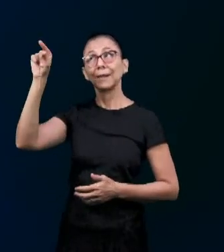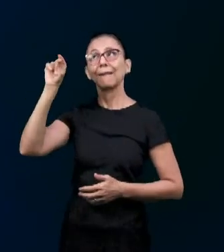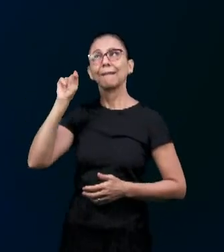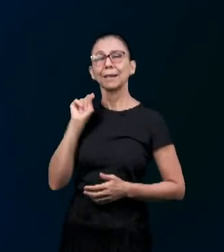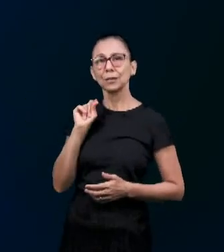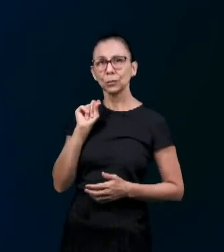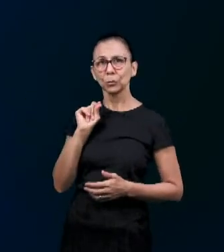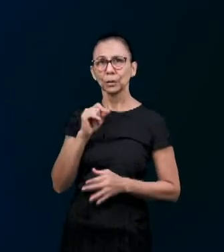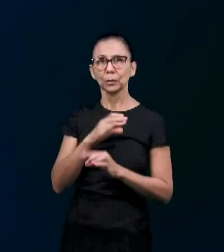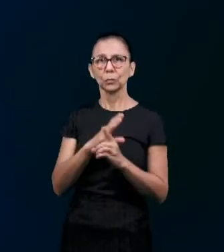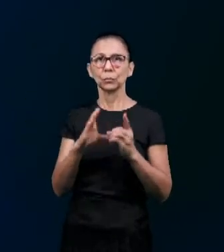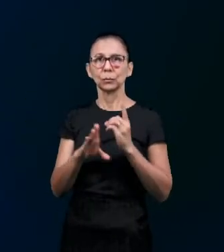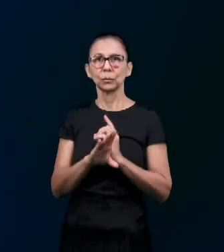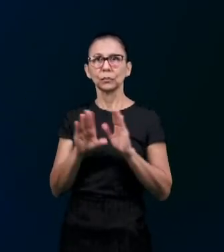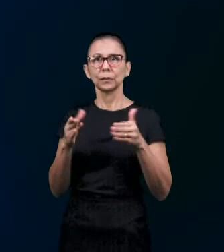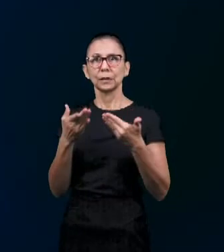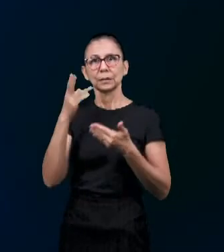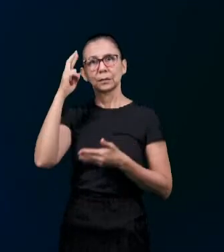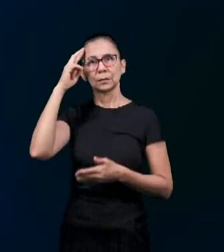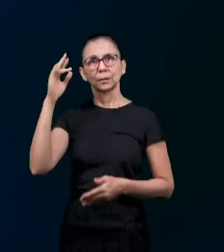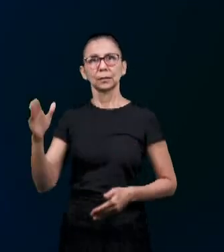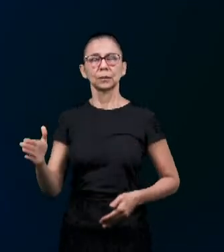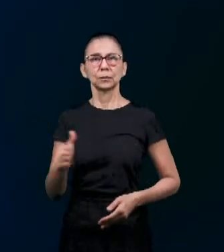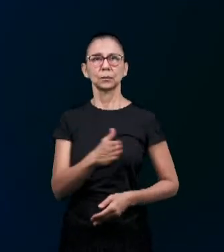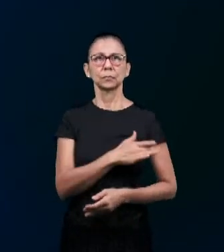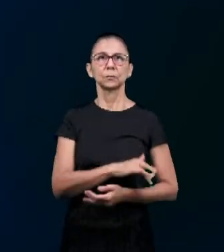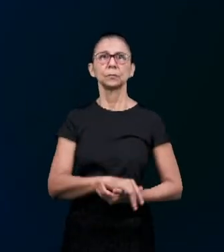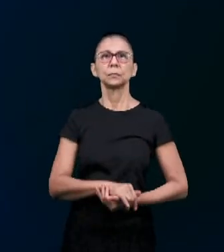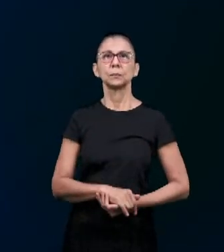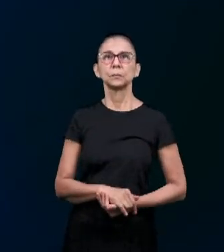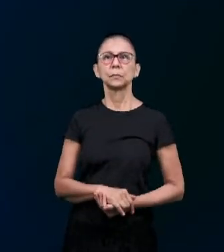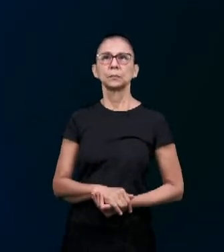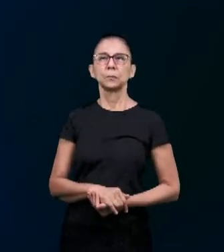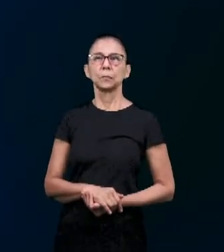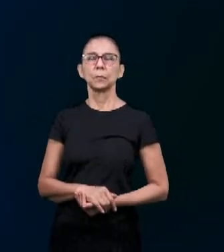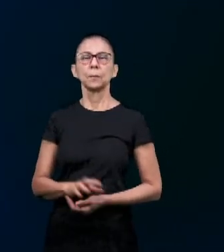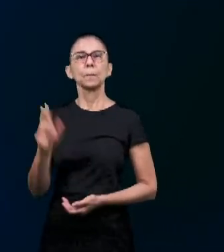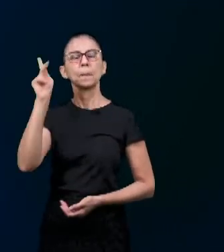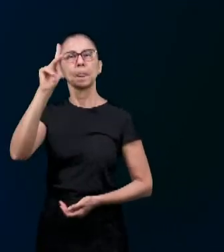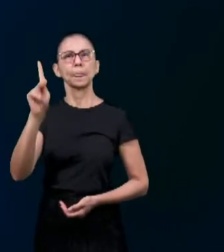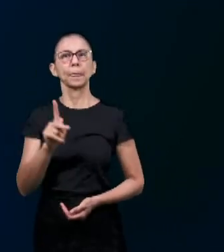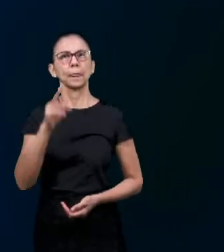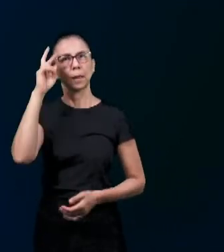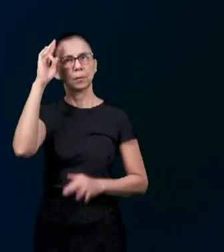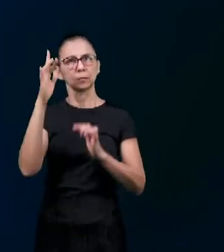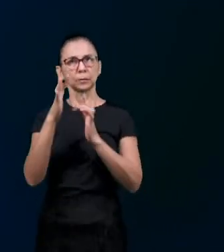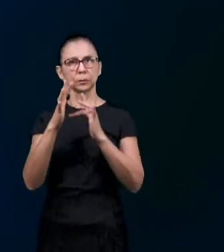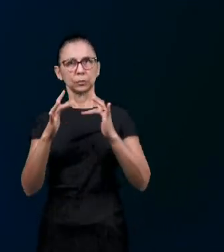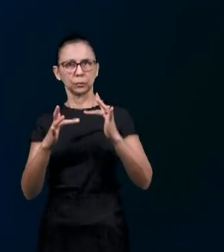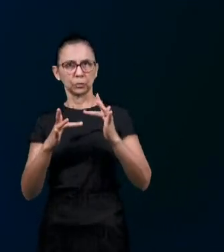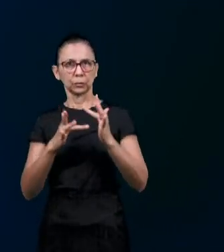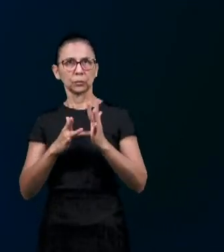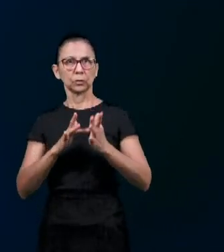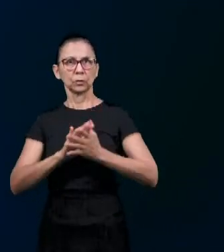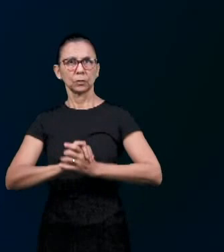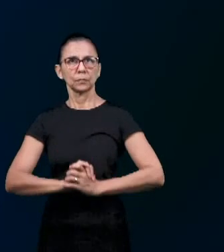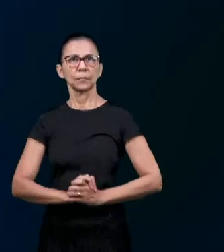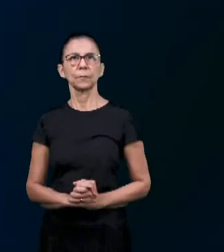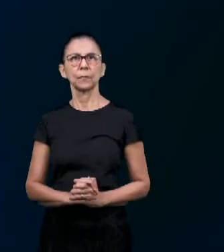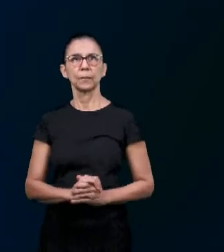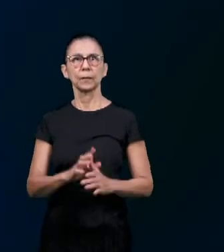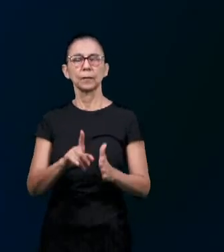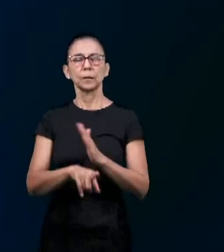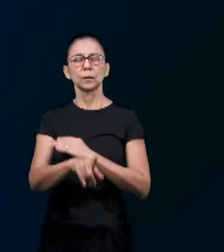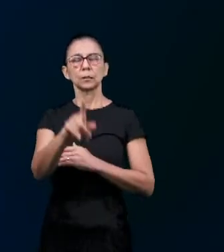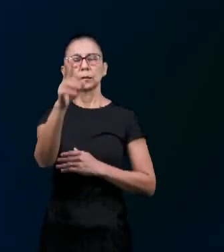Amém? Glória a Deus Olá irmãos A paz do Senhor Jesus A pergunta 3 que foi Direcionada aos jovens Era para corresponder Sobre os 4